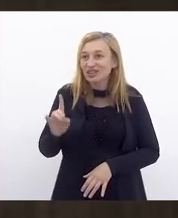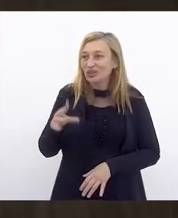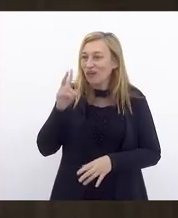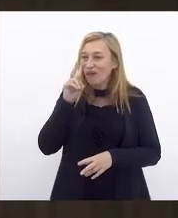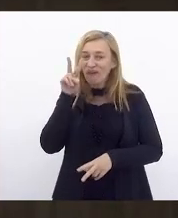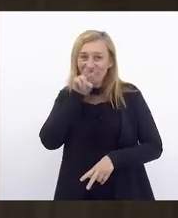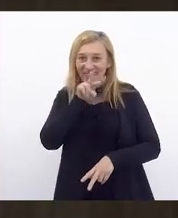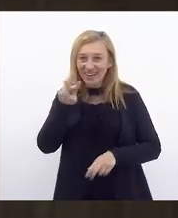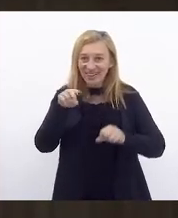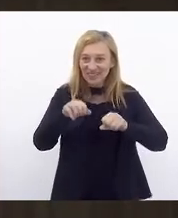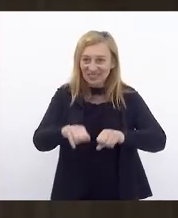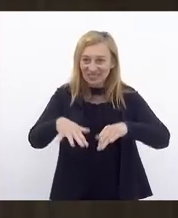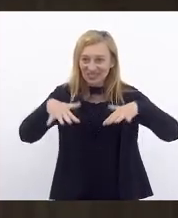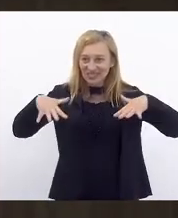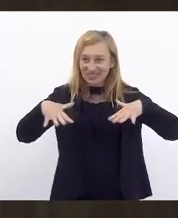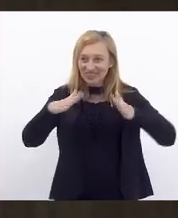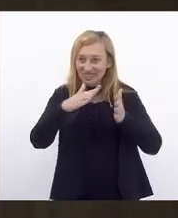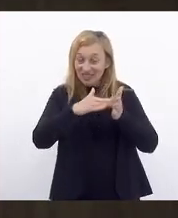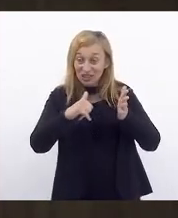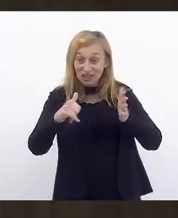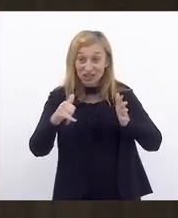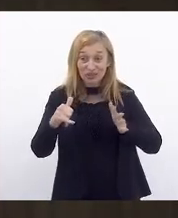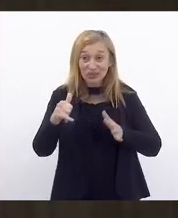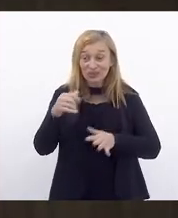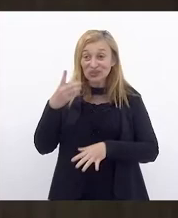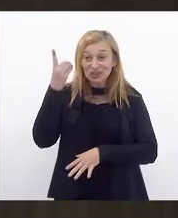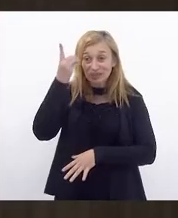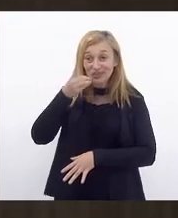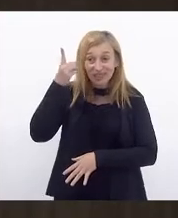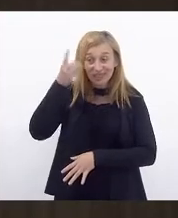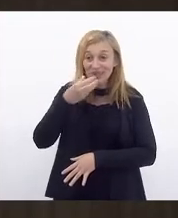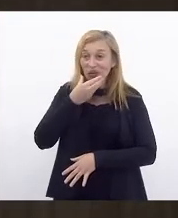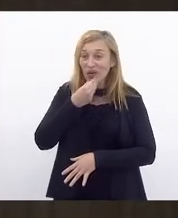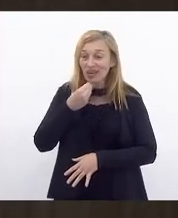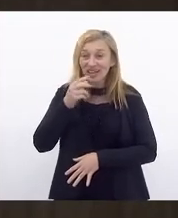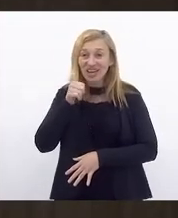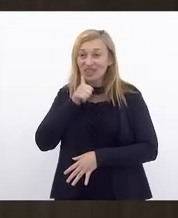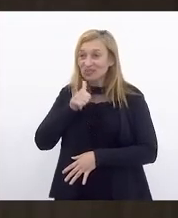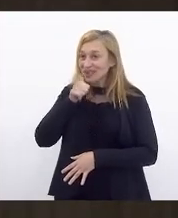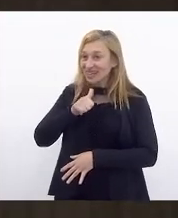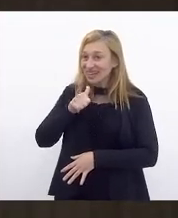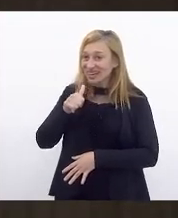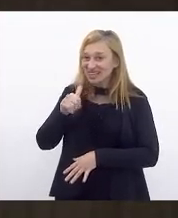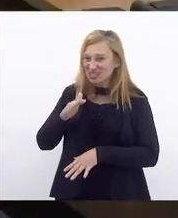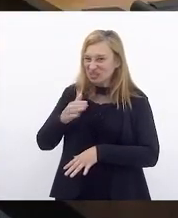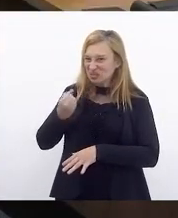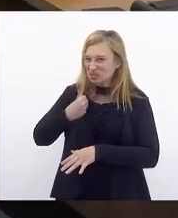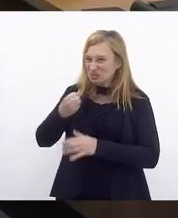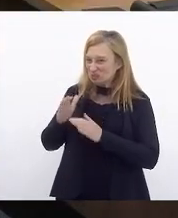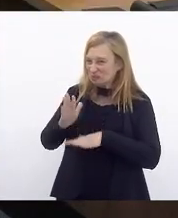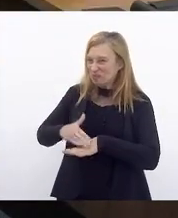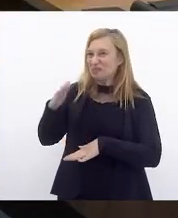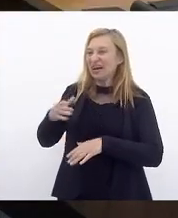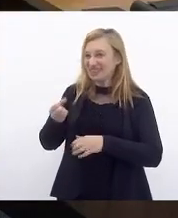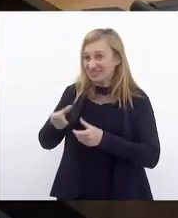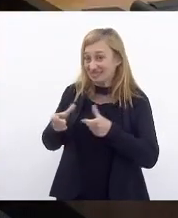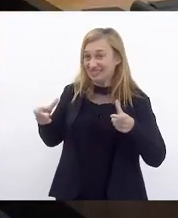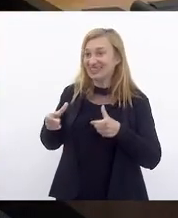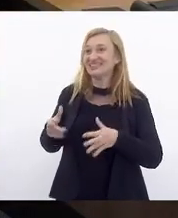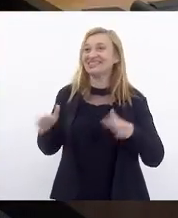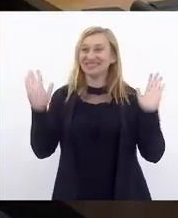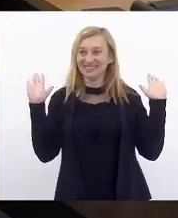olhando no plenário, tirando os nobres deputados, as deputadas são maioria. Eu quero fazer